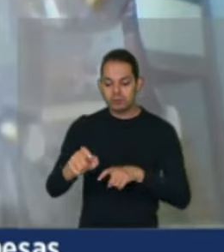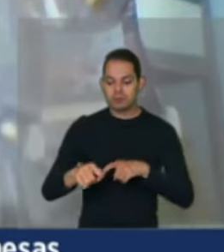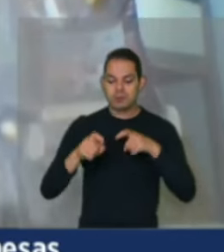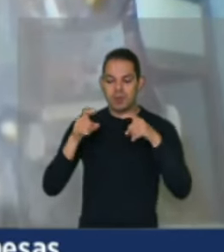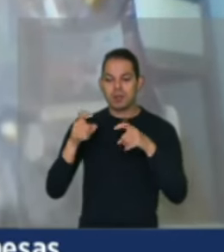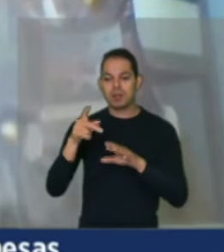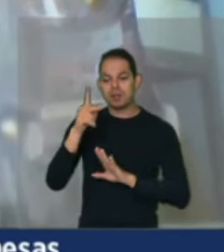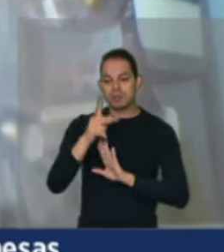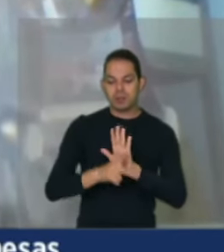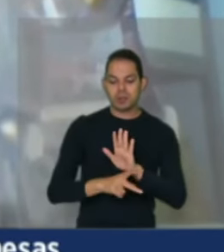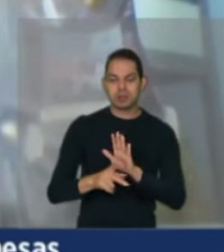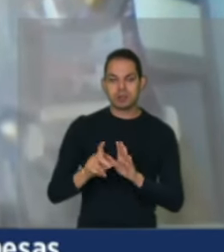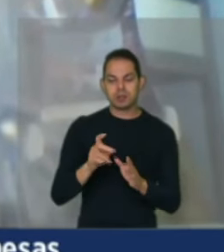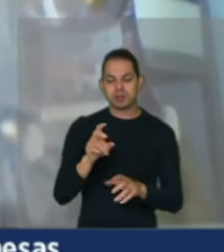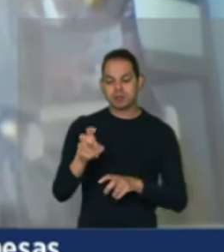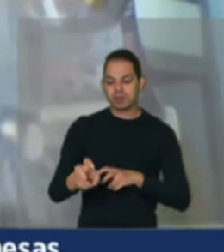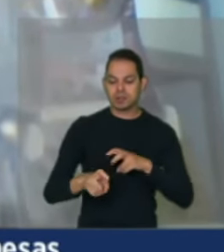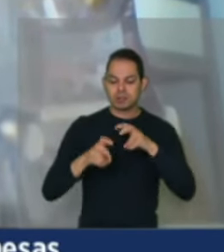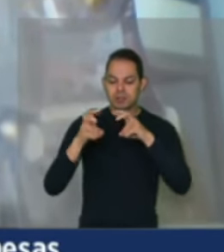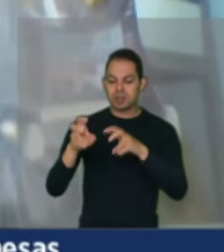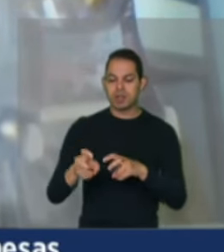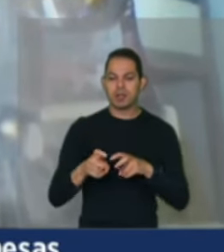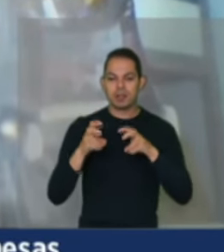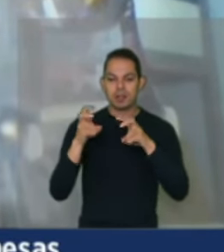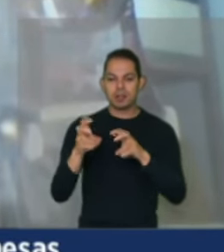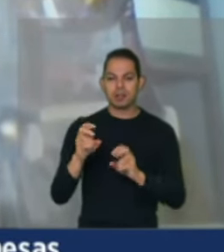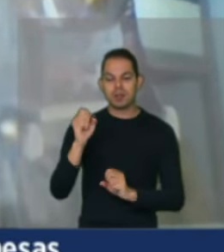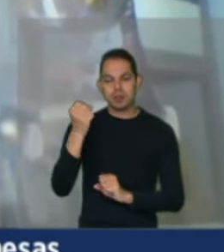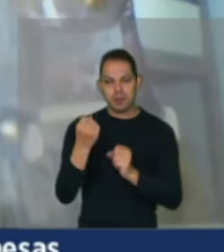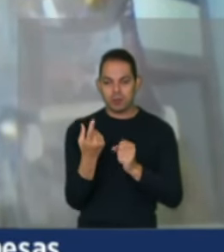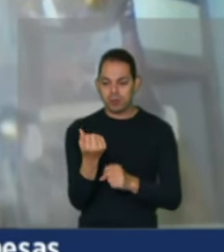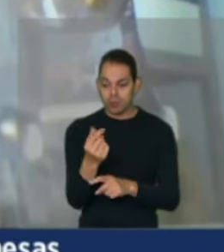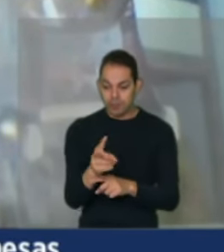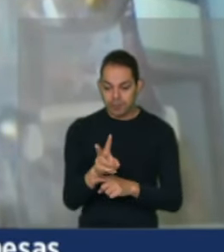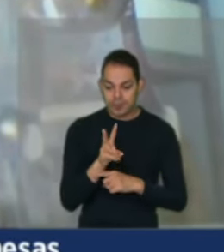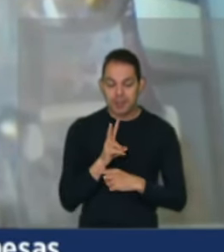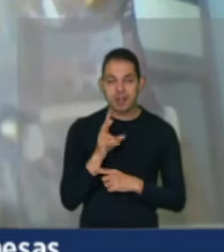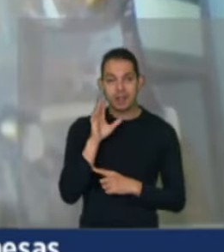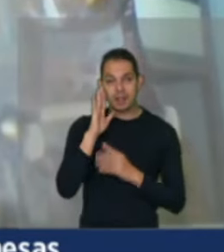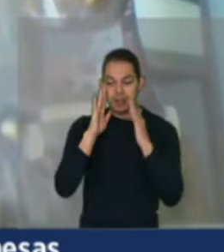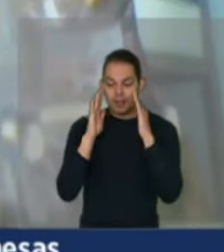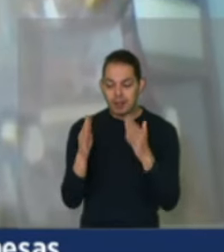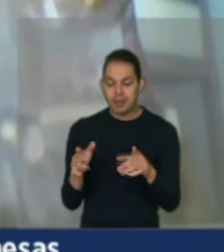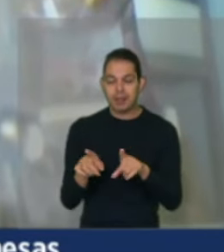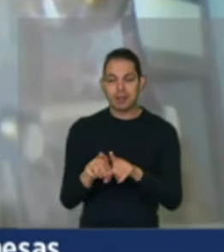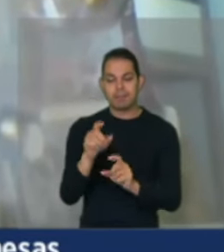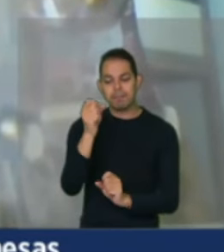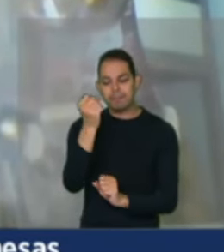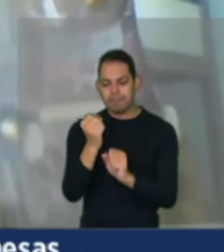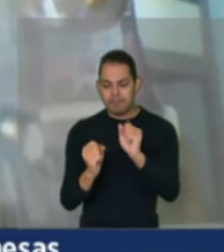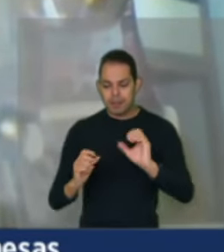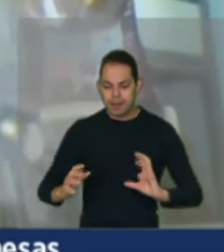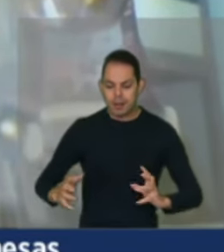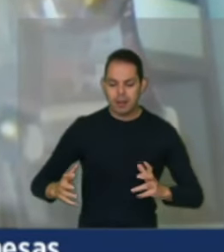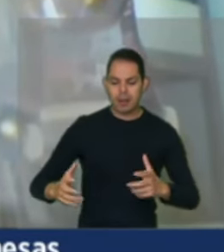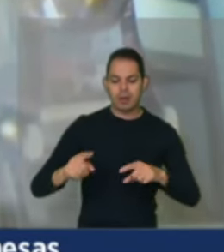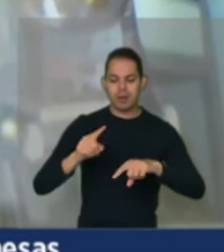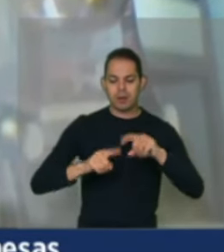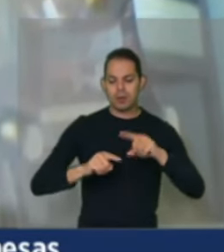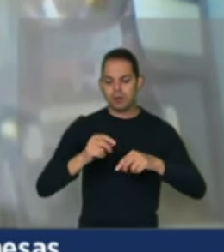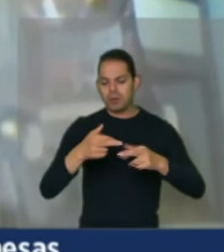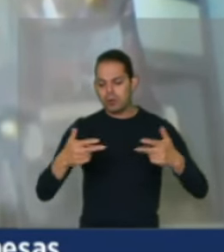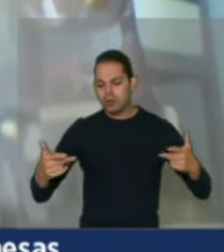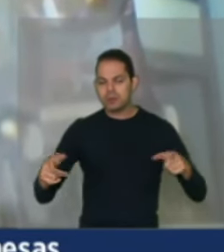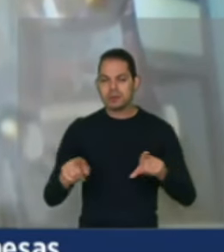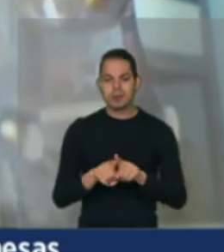agroecológica que pense crédito, que pense agroindústria, que pense a comercialização, que pense